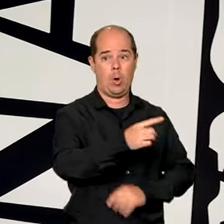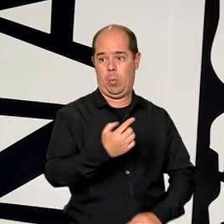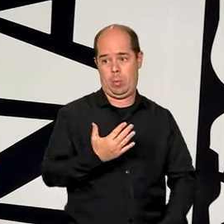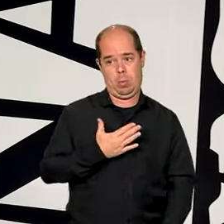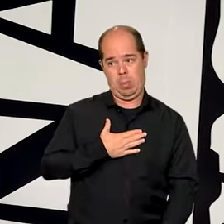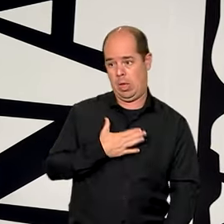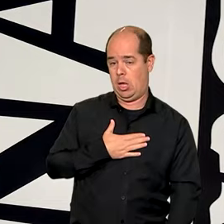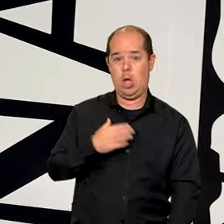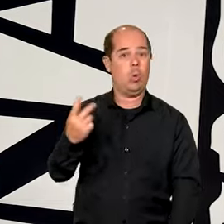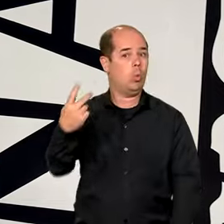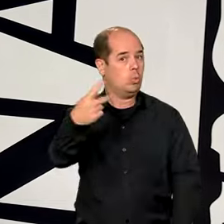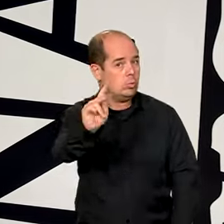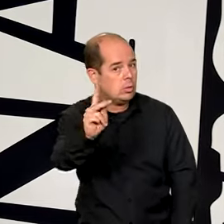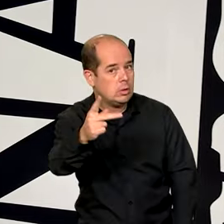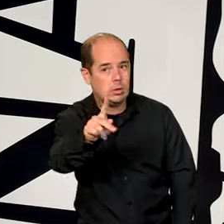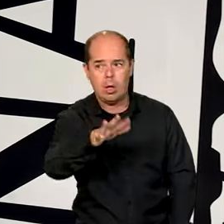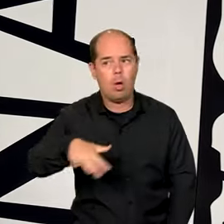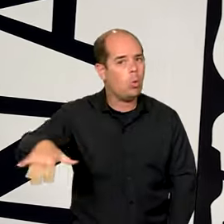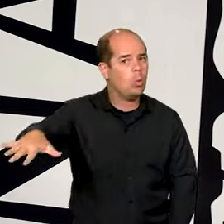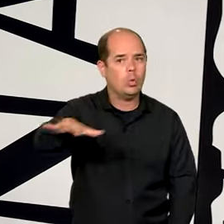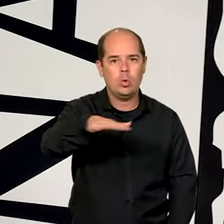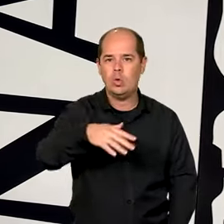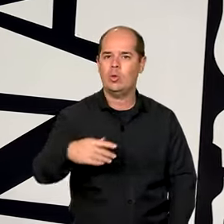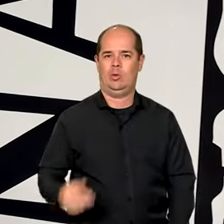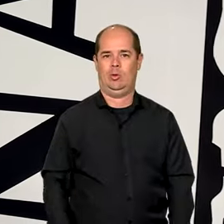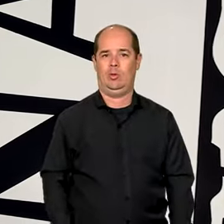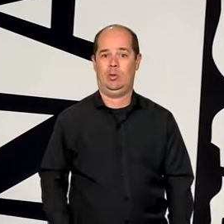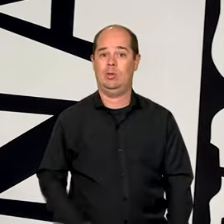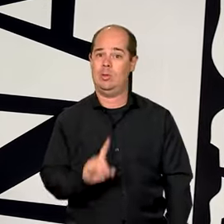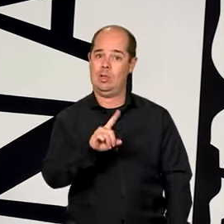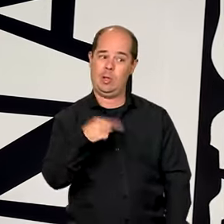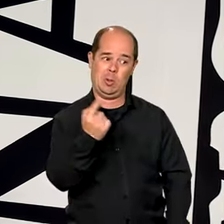preservá-lo é uma obrigação da gente.